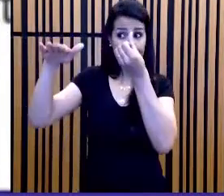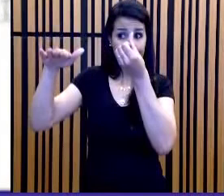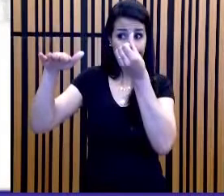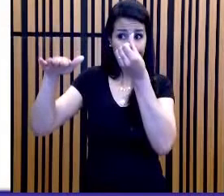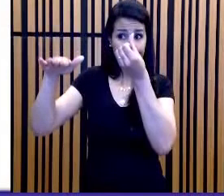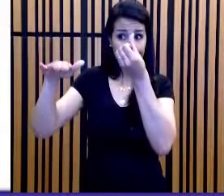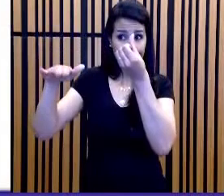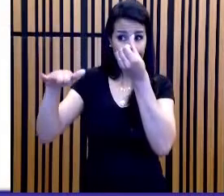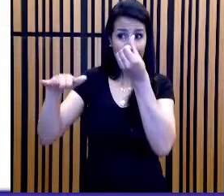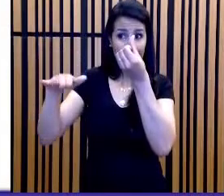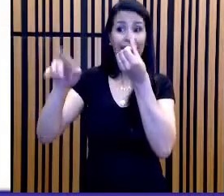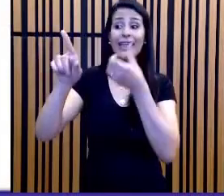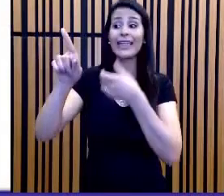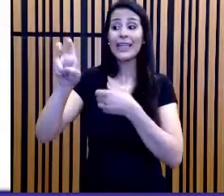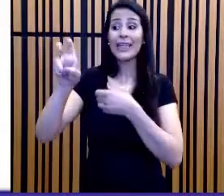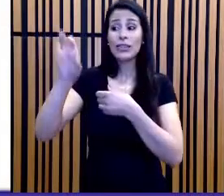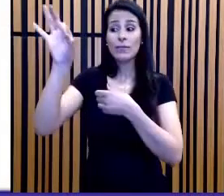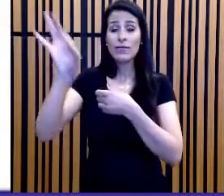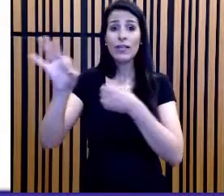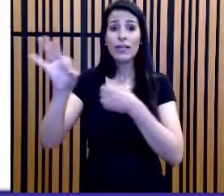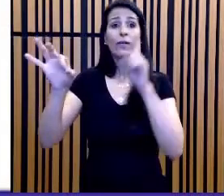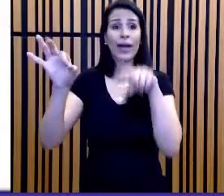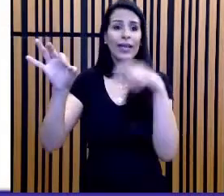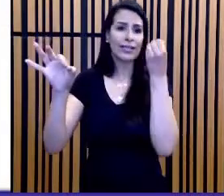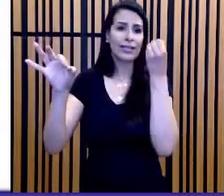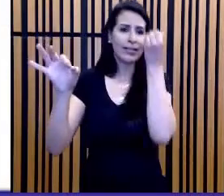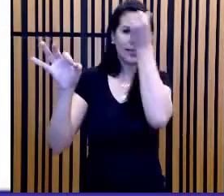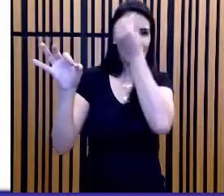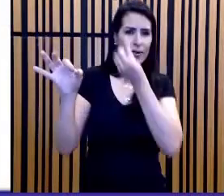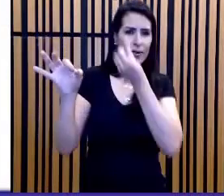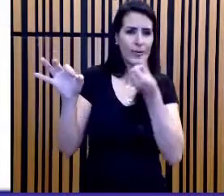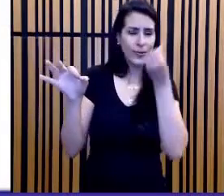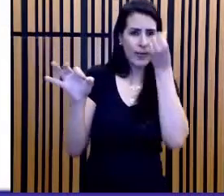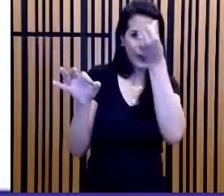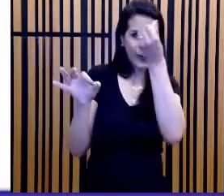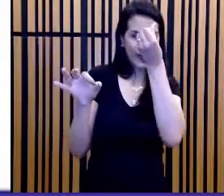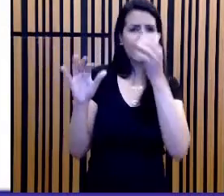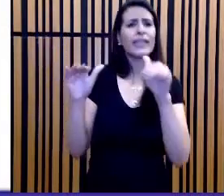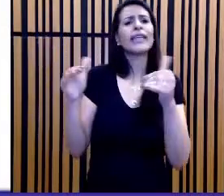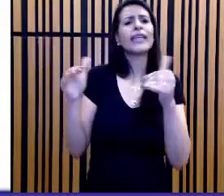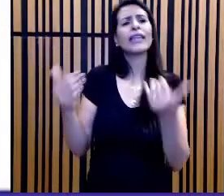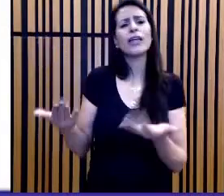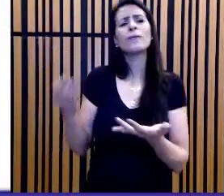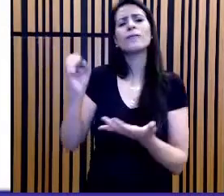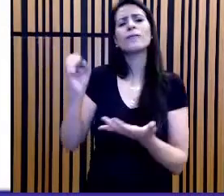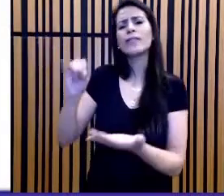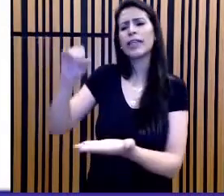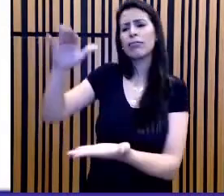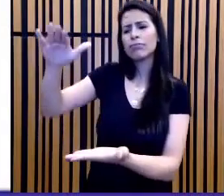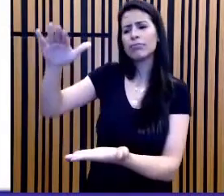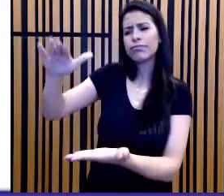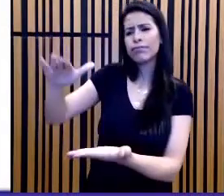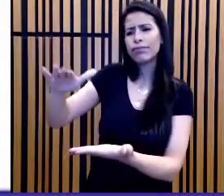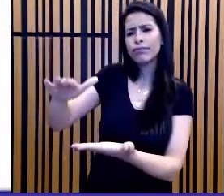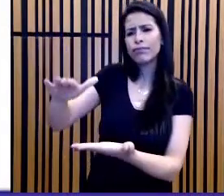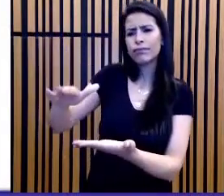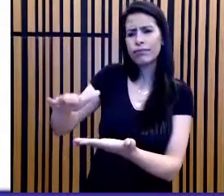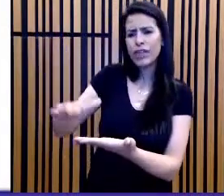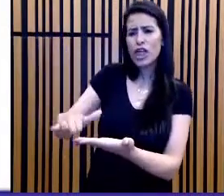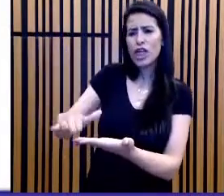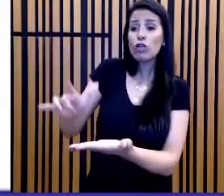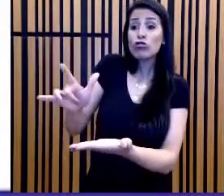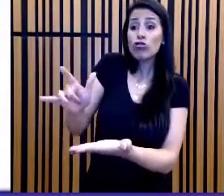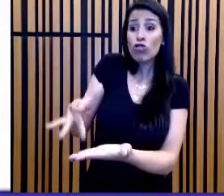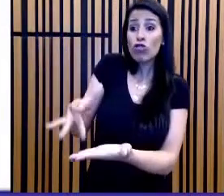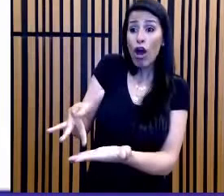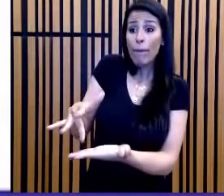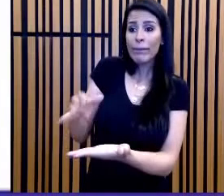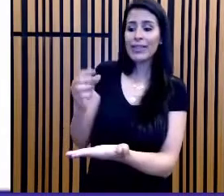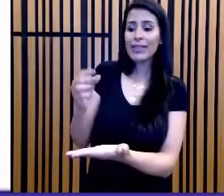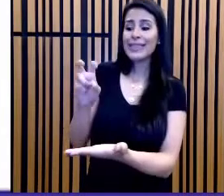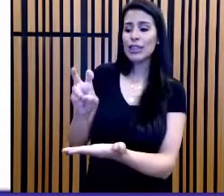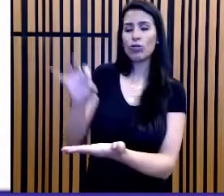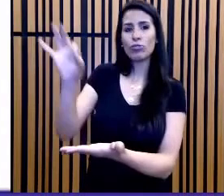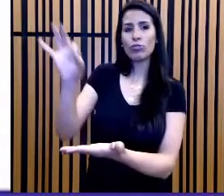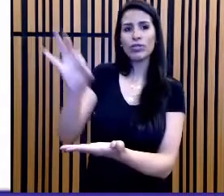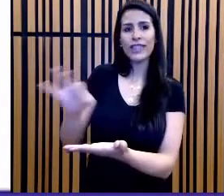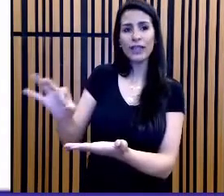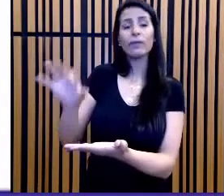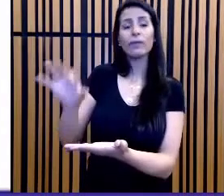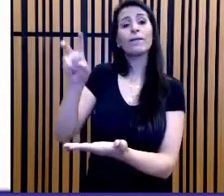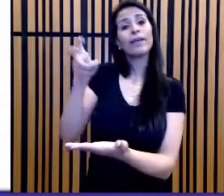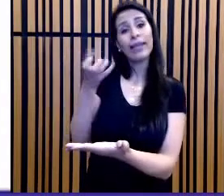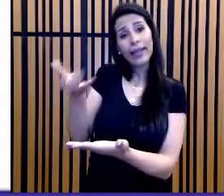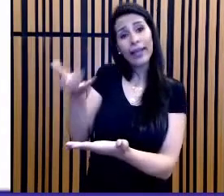escoamento. Muito bem, se isso aconteceu e se a interrupção acontece quando restam 5%, nós queremos saber quando teremos